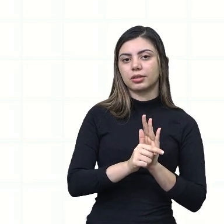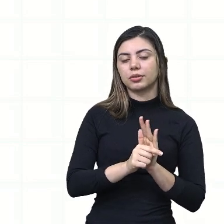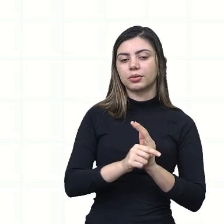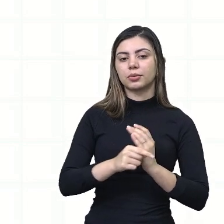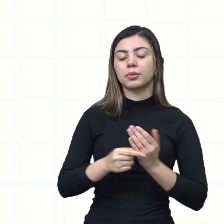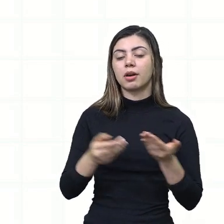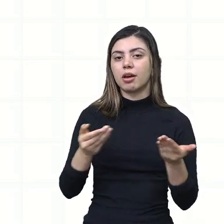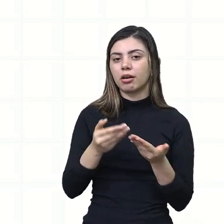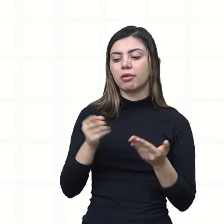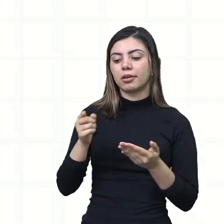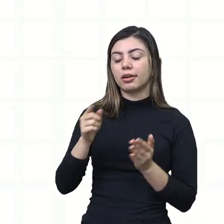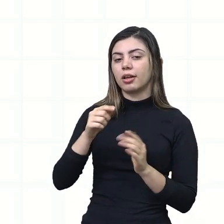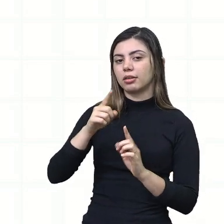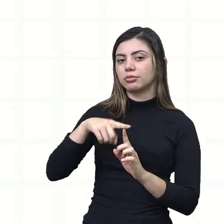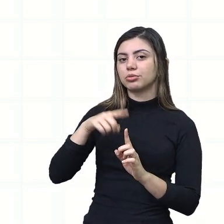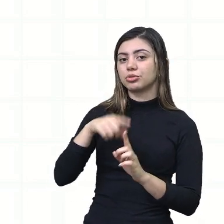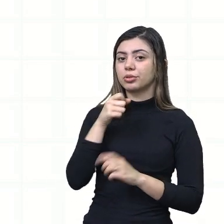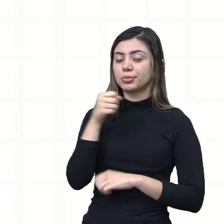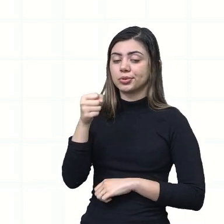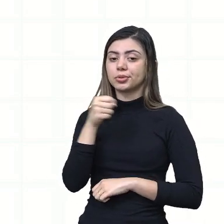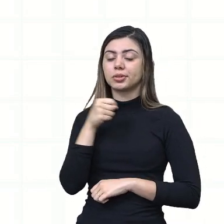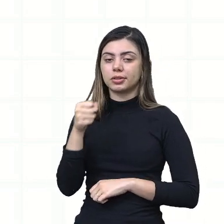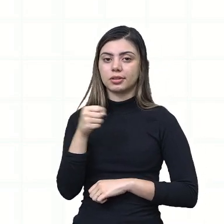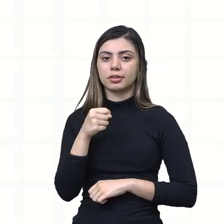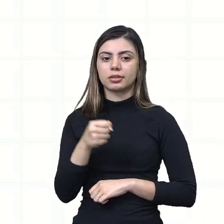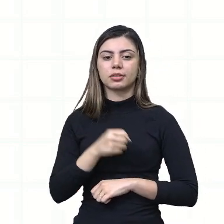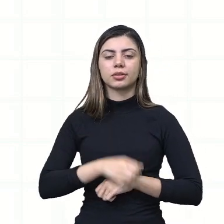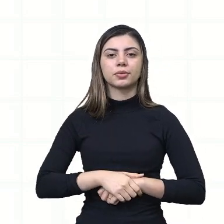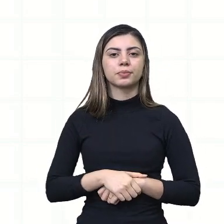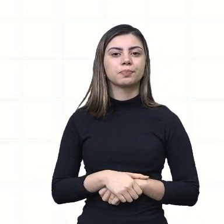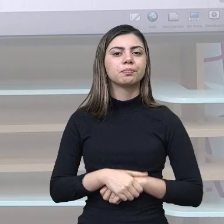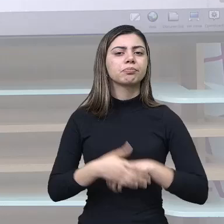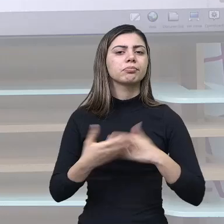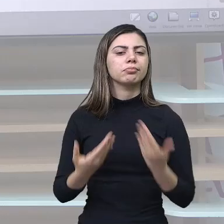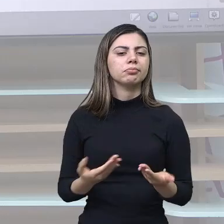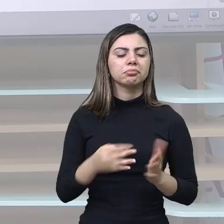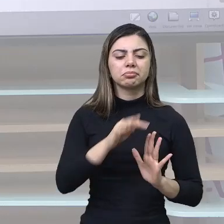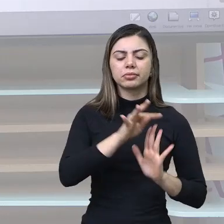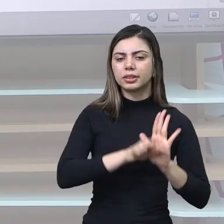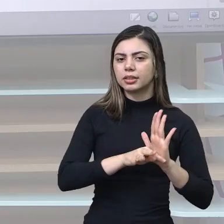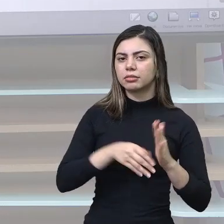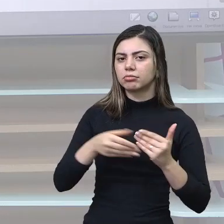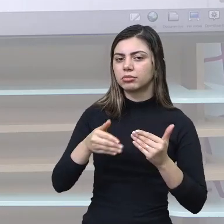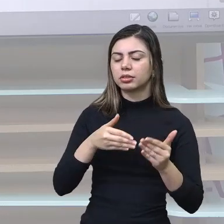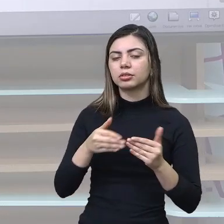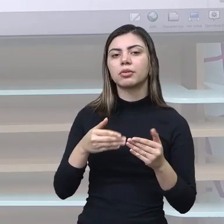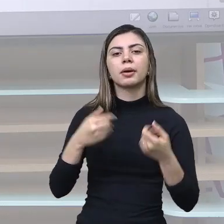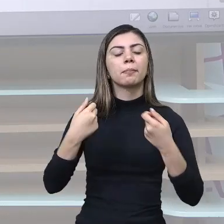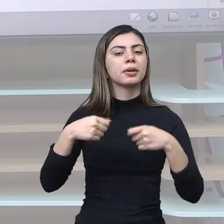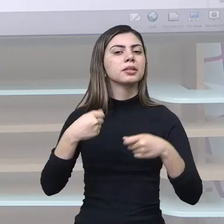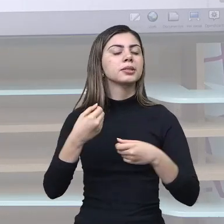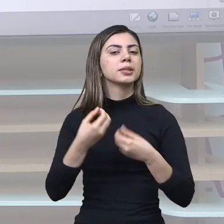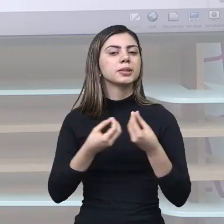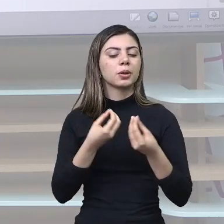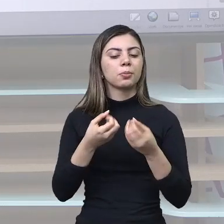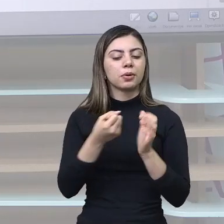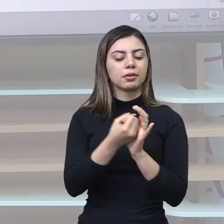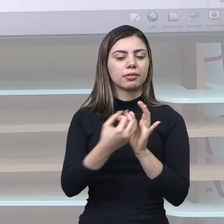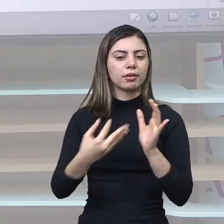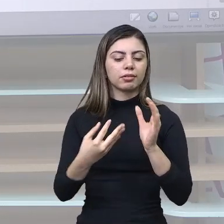jornalísticos, é todo o texto também ele é construído com essas